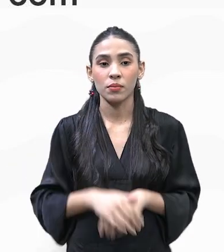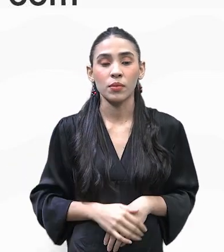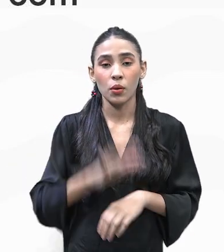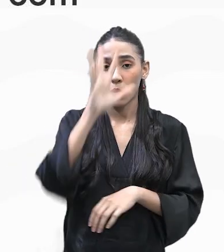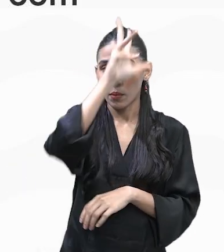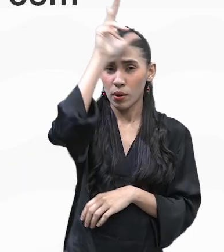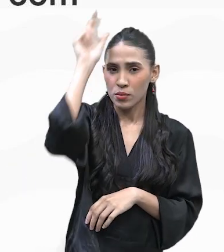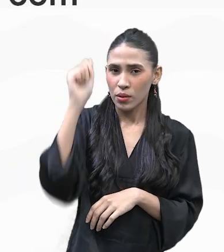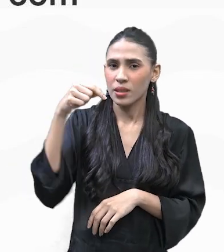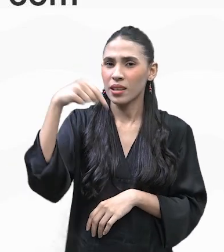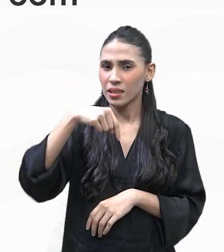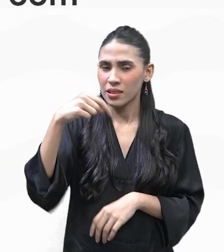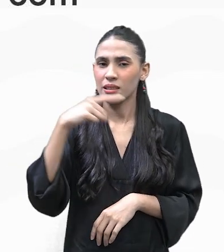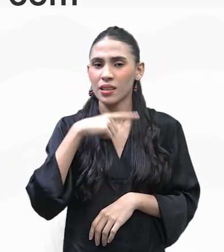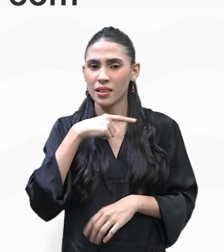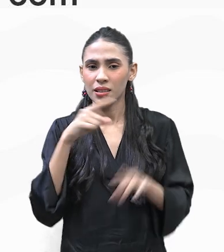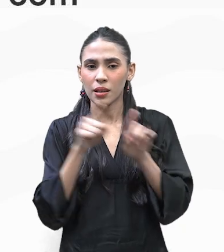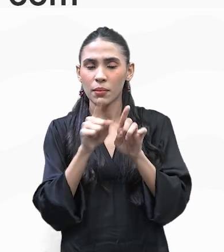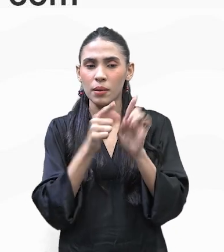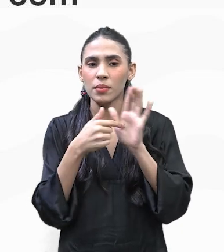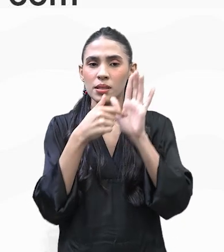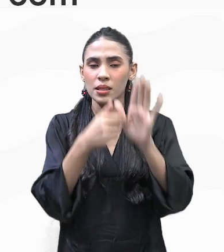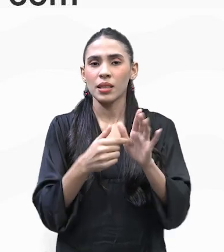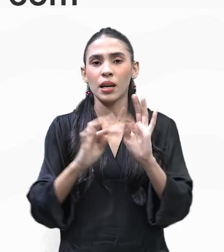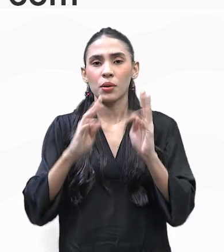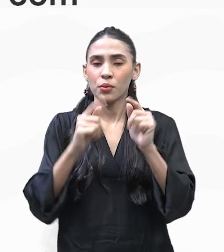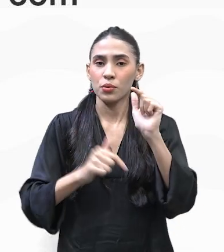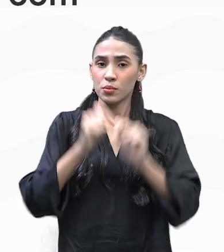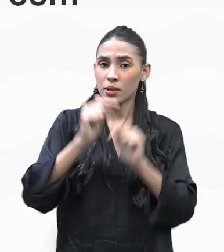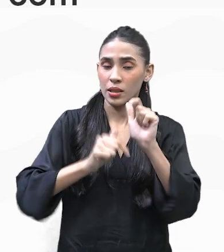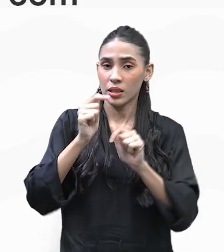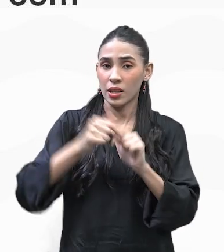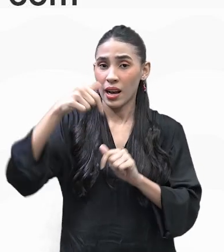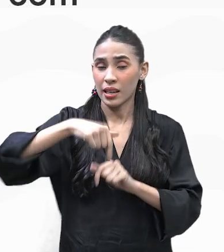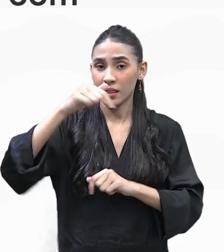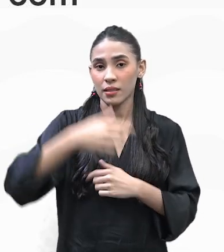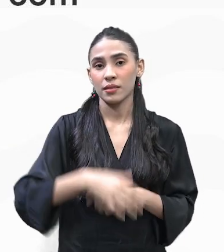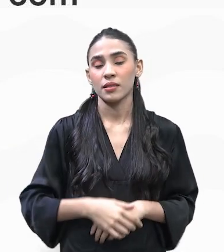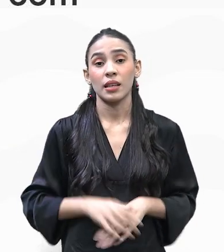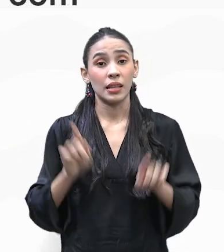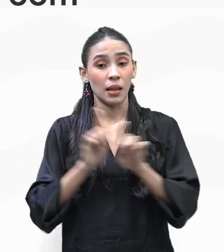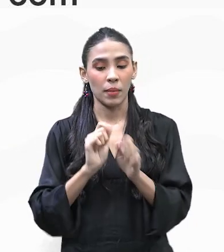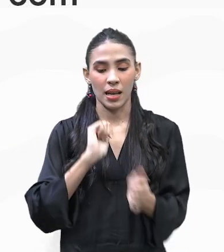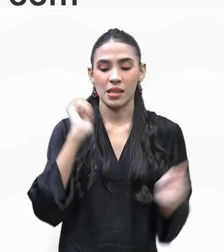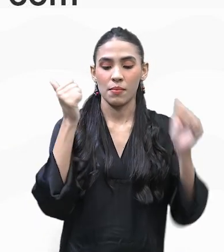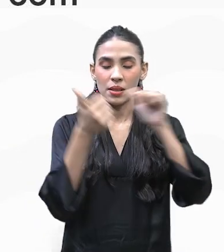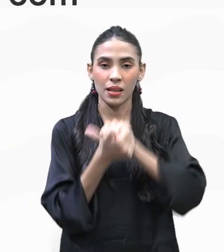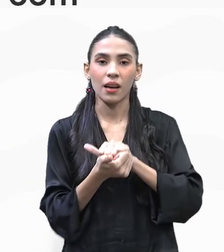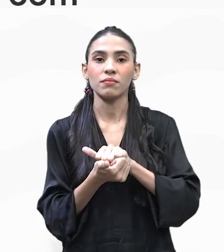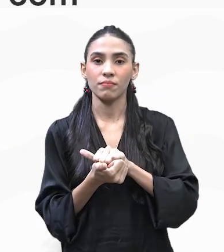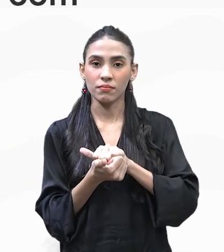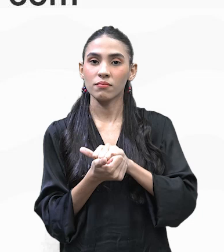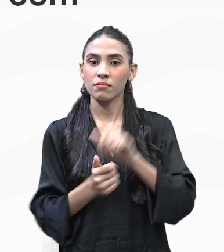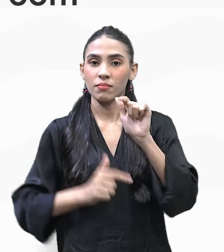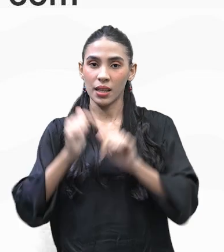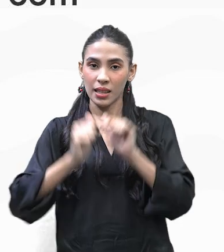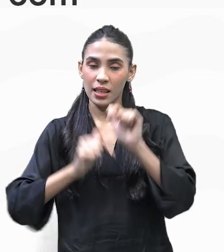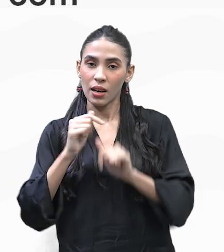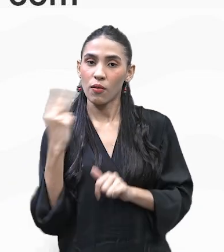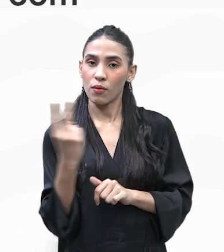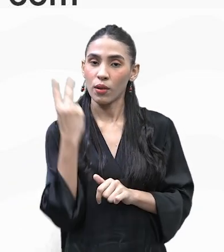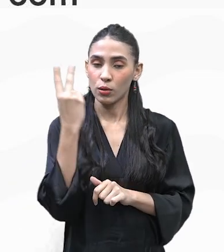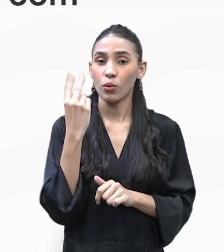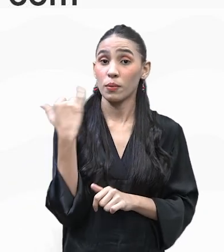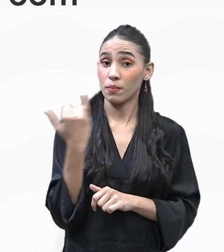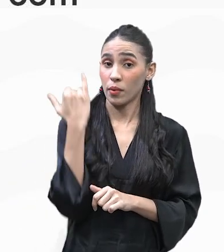Amazonas tem muito disso também, A gente trazer todos esses produtos que nós temos aqui e transformar ele, na medida do possível, em um produto de valor